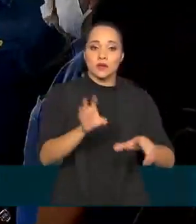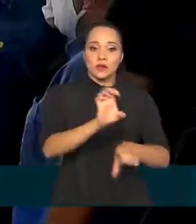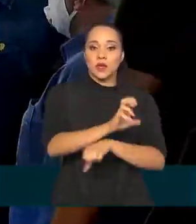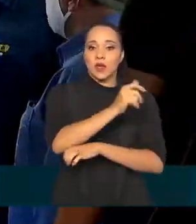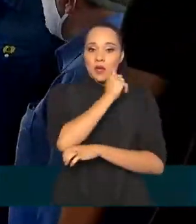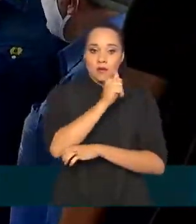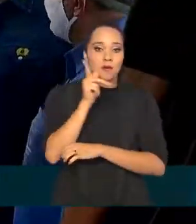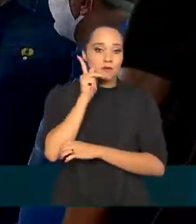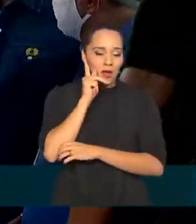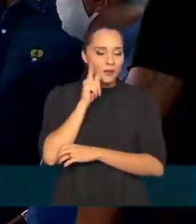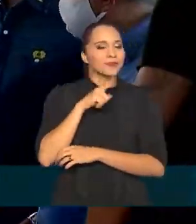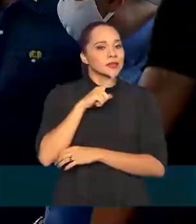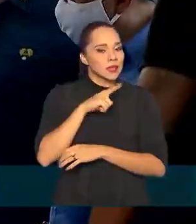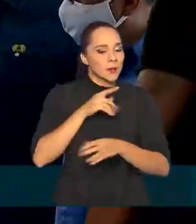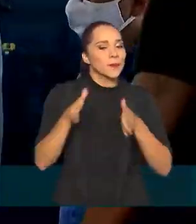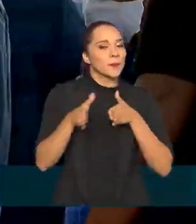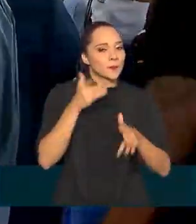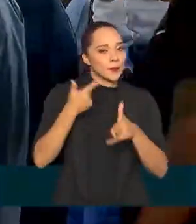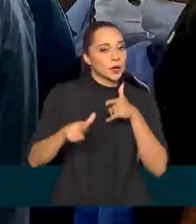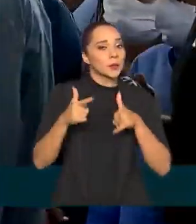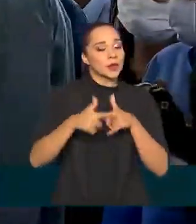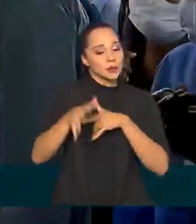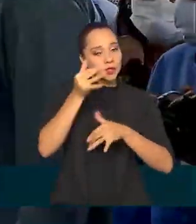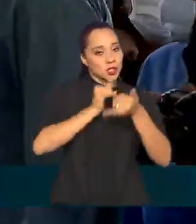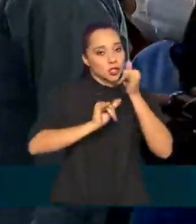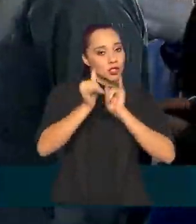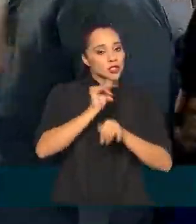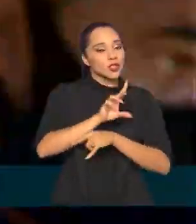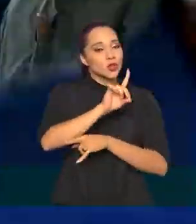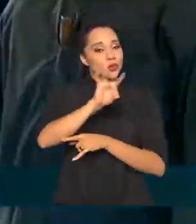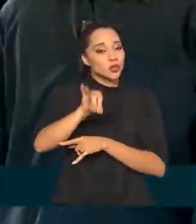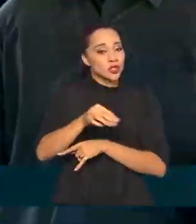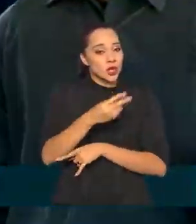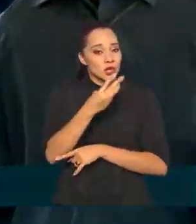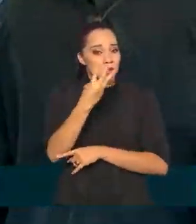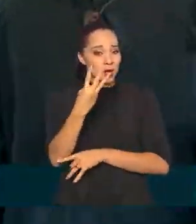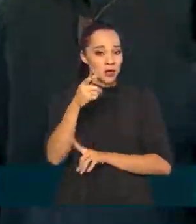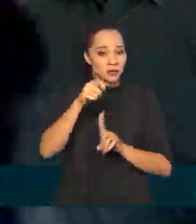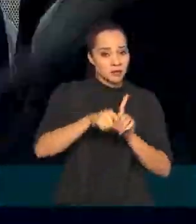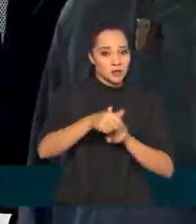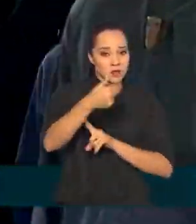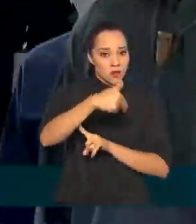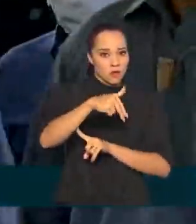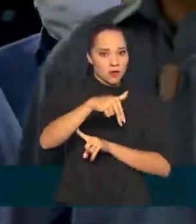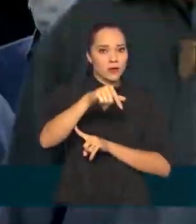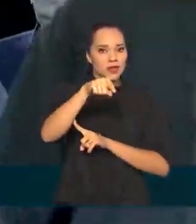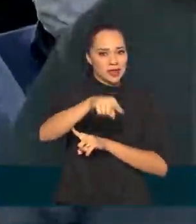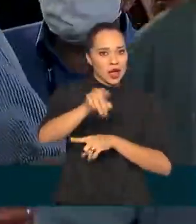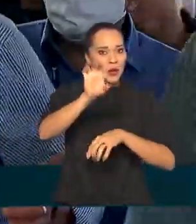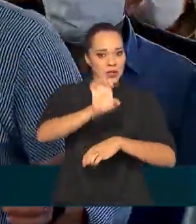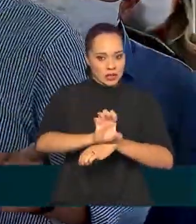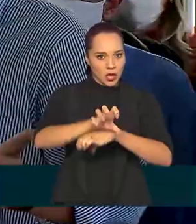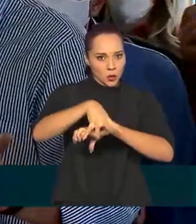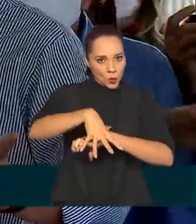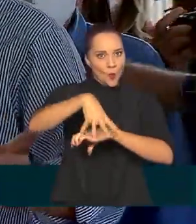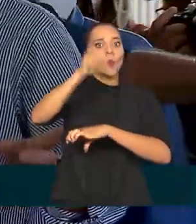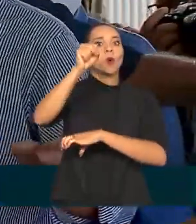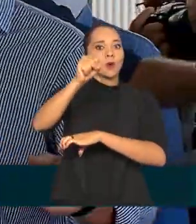passa por problemas de energia desde o dia 3 de novembro, quando um apagão atingiu o estado.